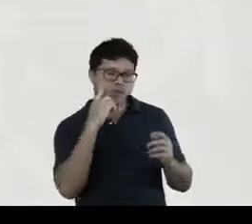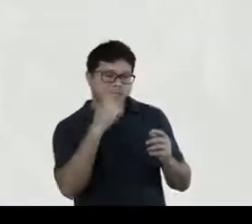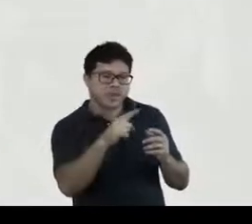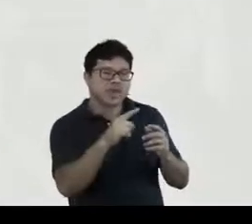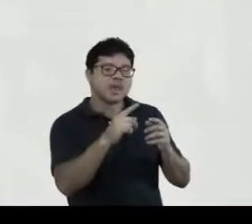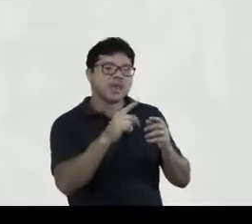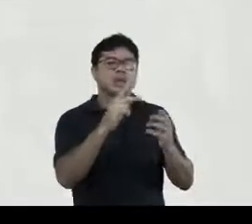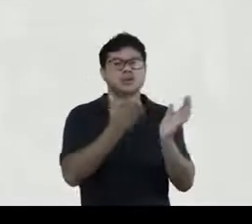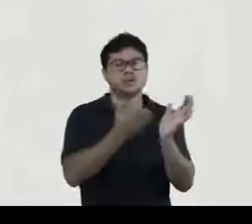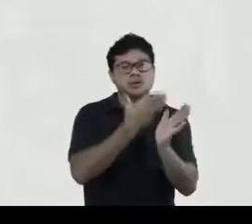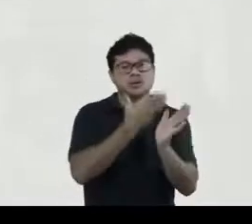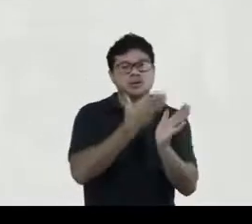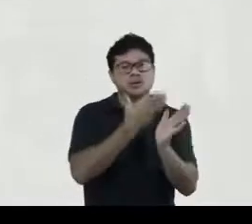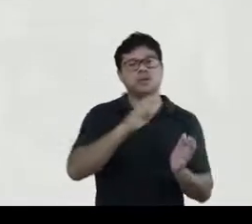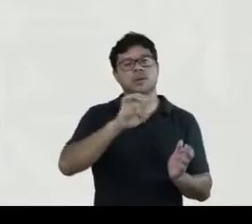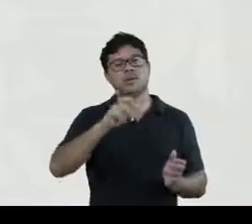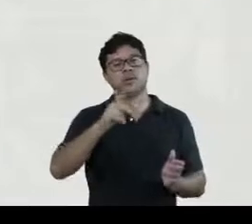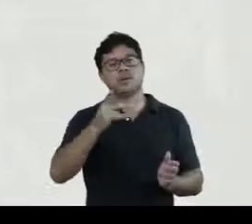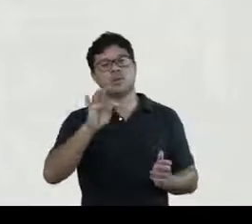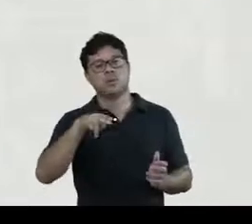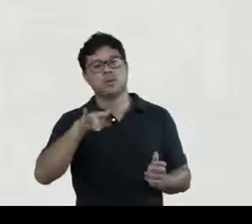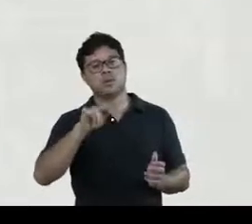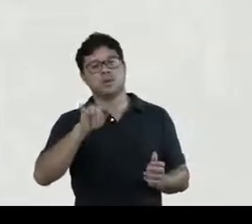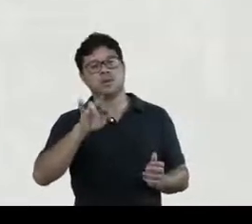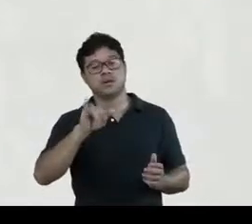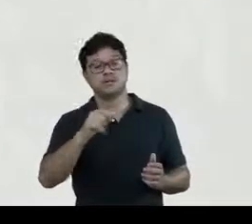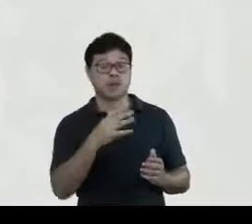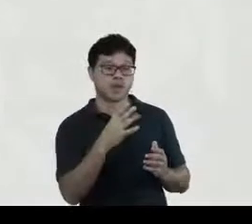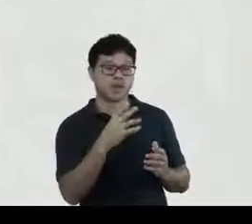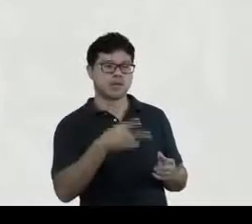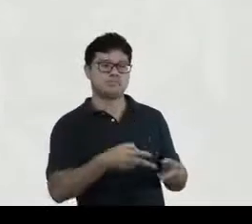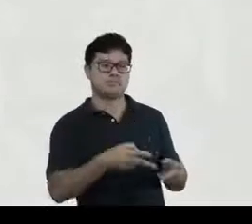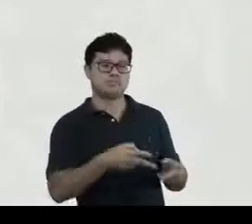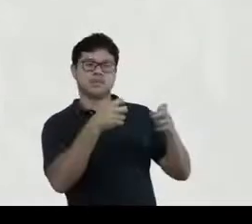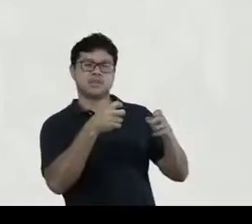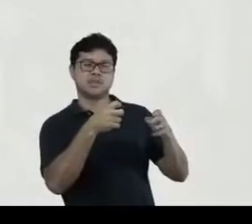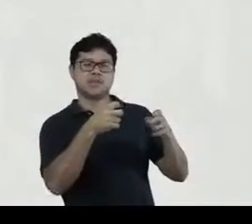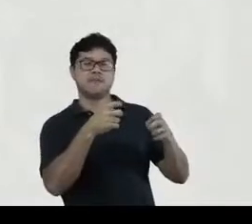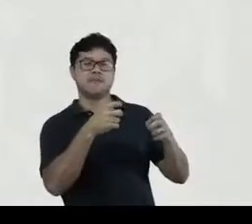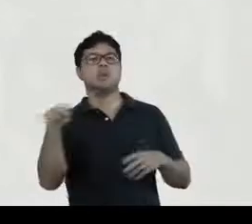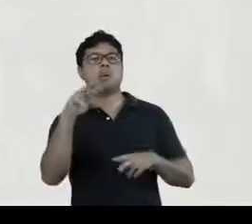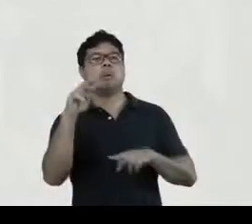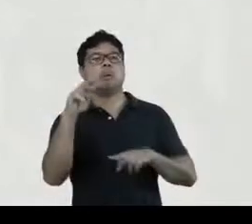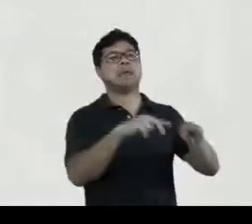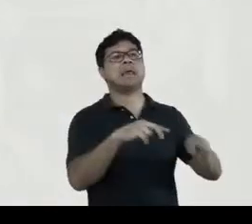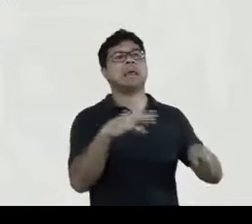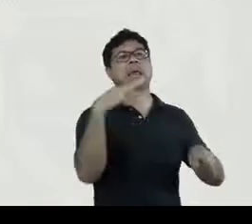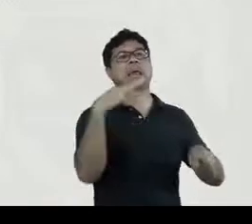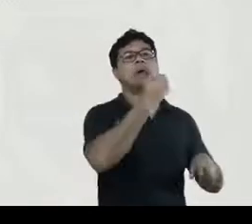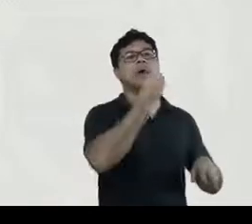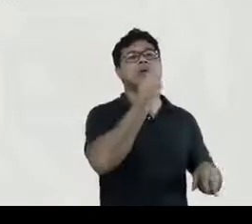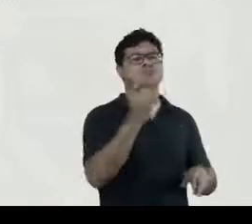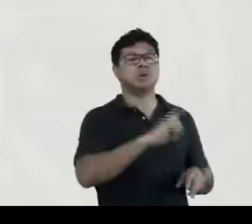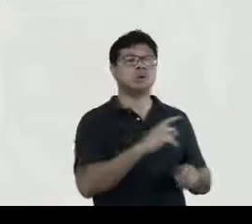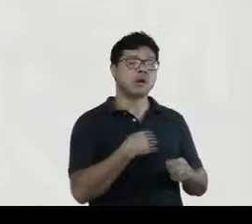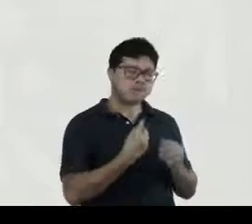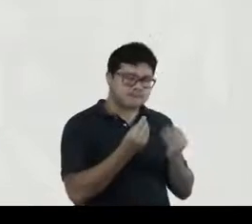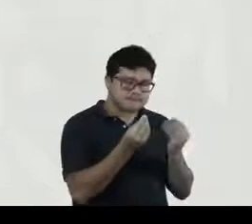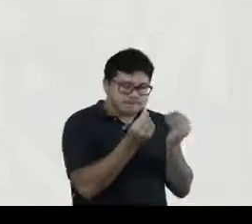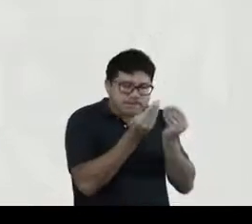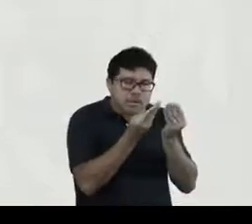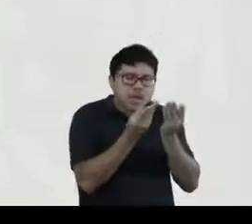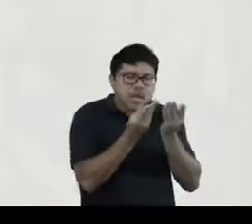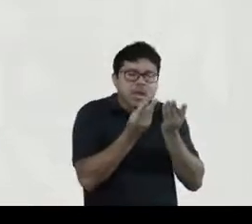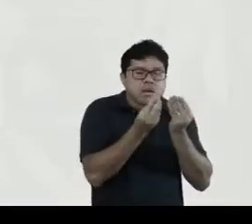a obra né essa capacidade de perceber o imperceptível ao olho comum seria um